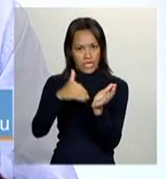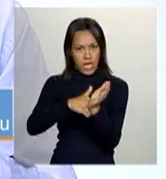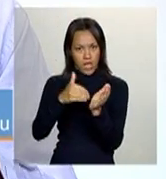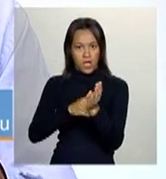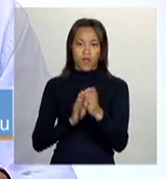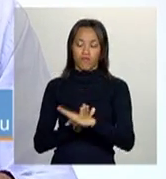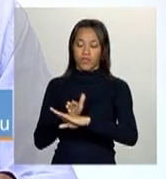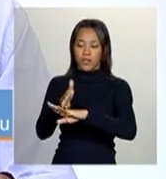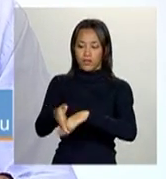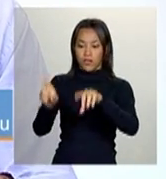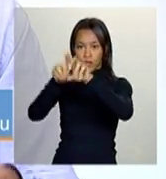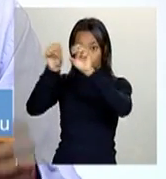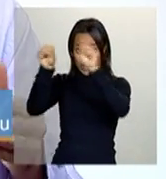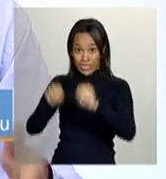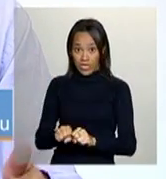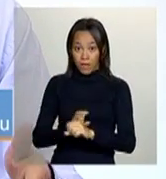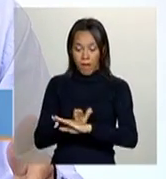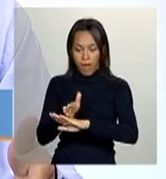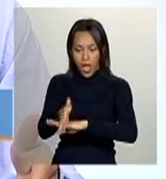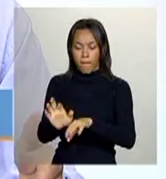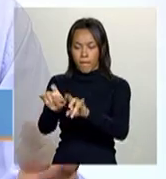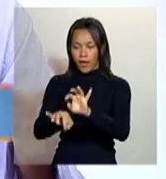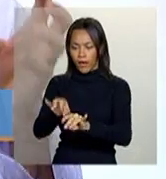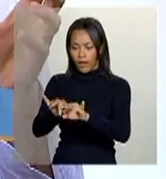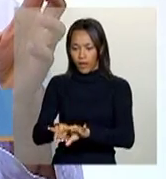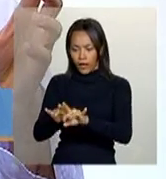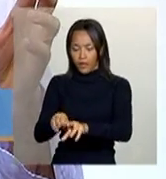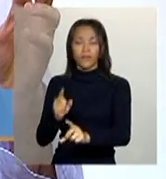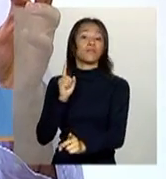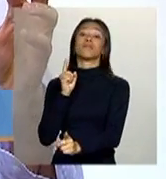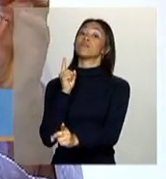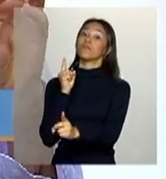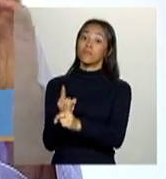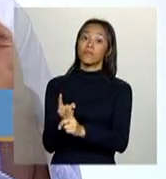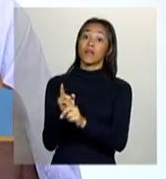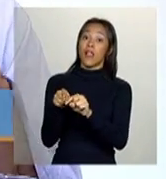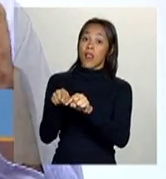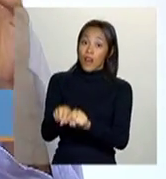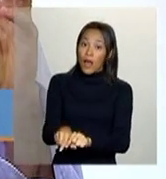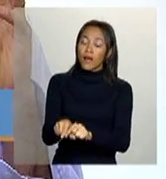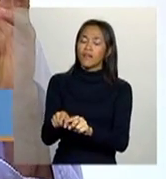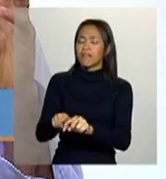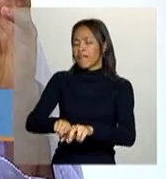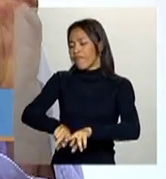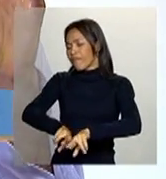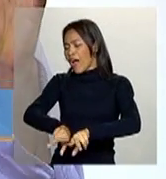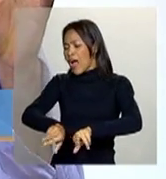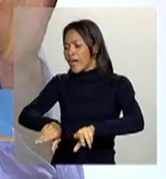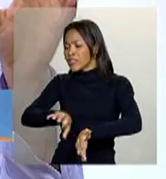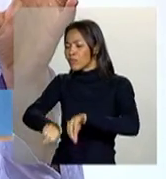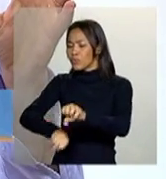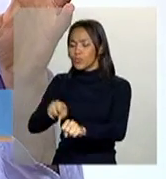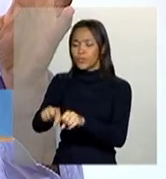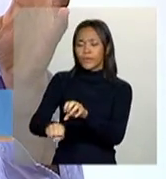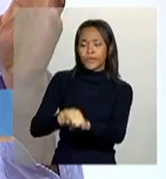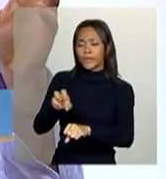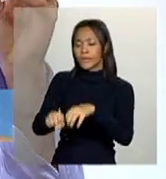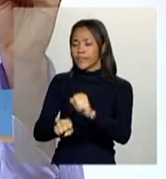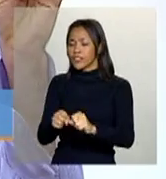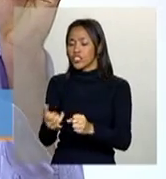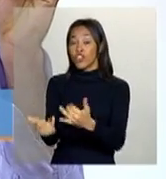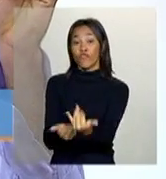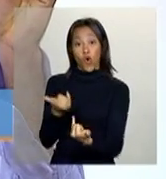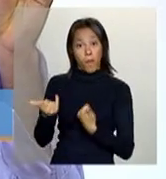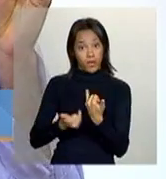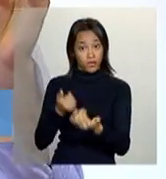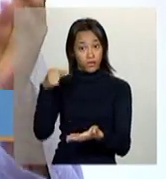já acessa o sistema, você pode acessar o SECAD e ali você fazer uma série de busca dos dados do cadastro.